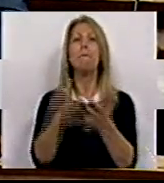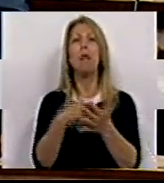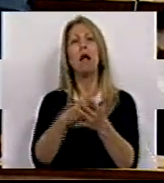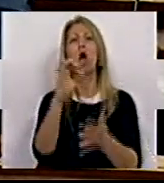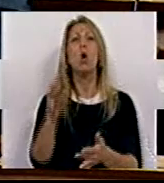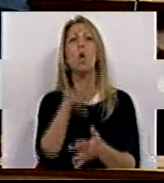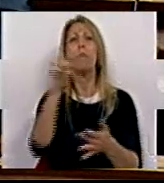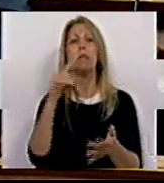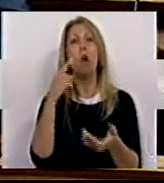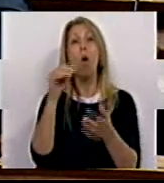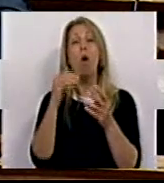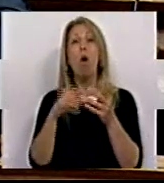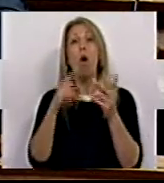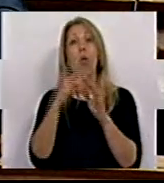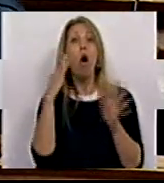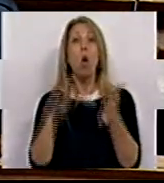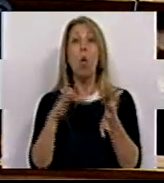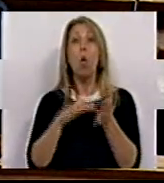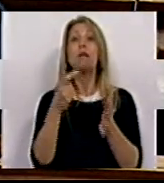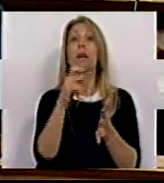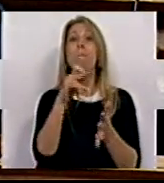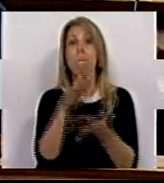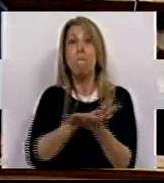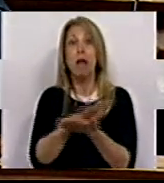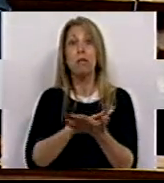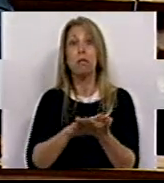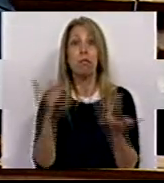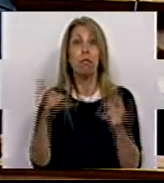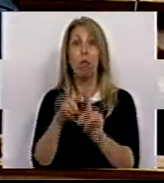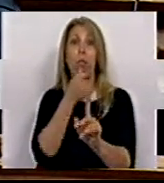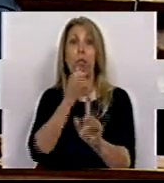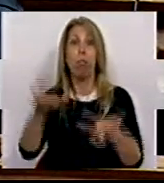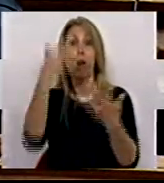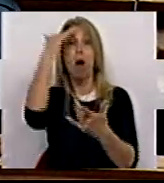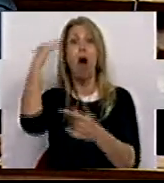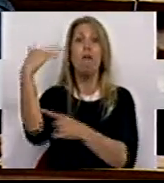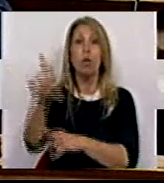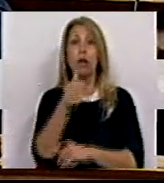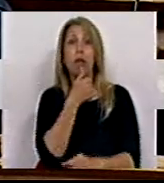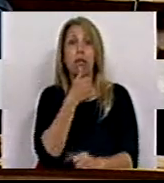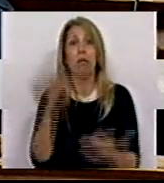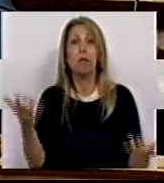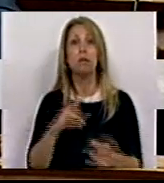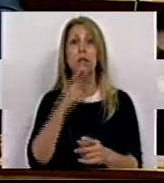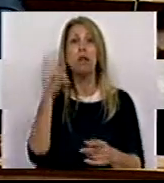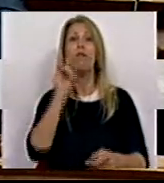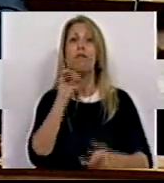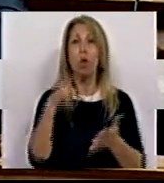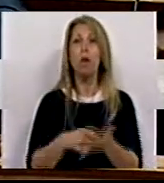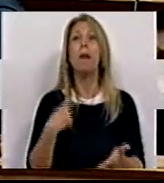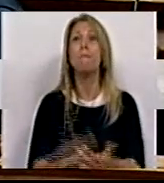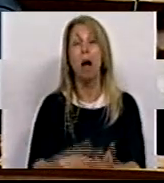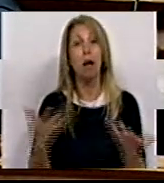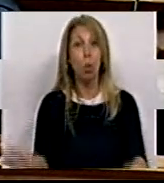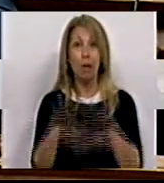as instituições de crédito podem fixar livremente. O PCP, entendendo que a conta base, assim como os serviços básicos a ela associados,